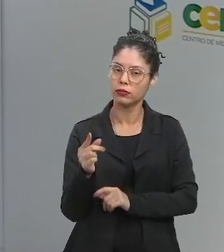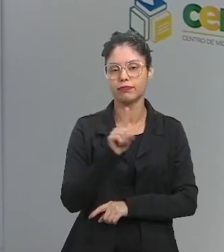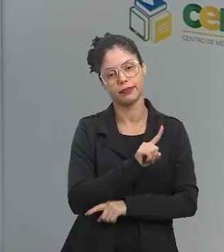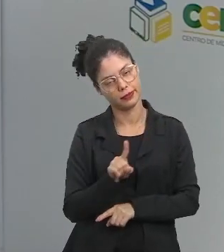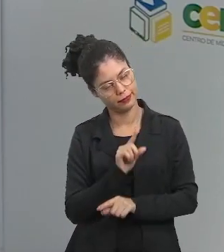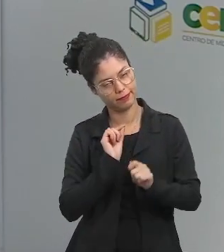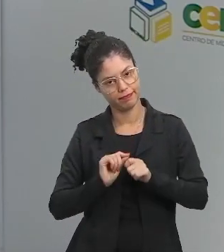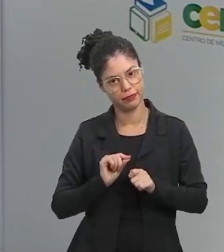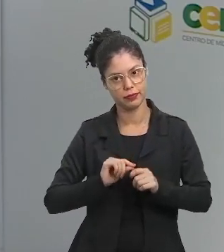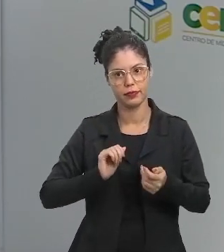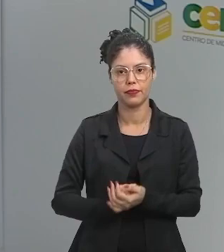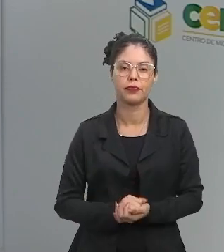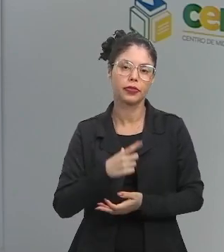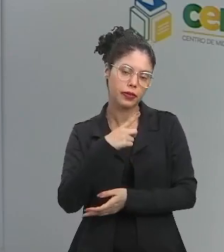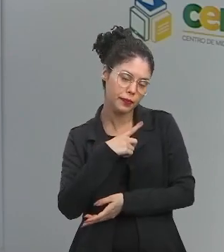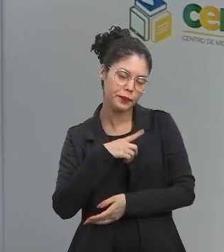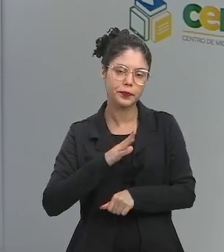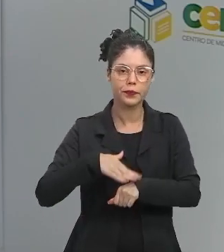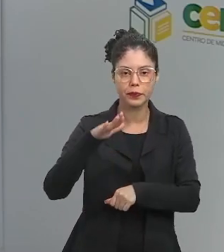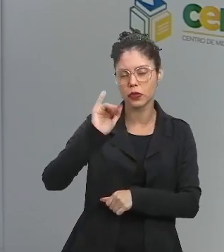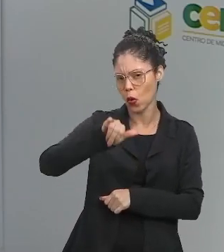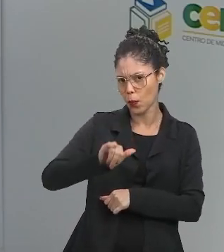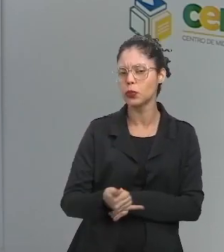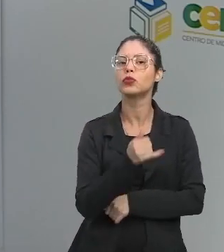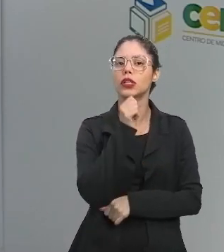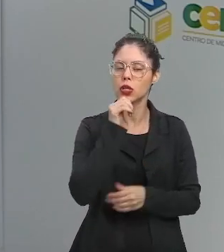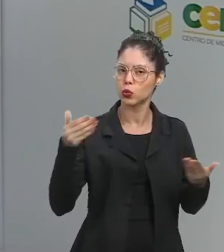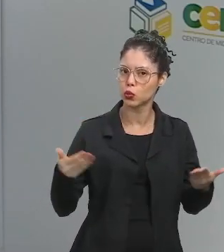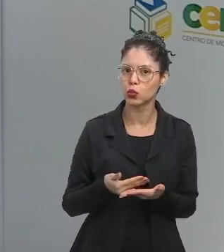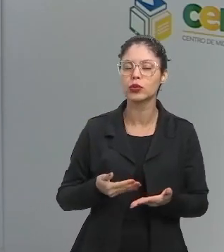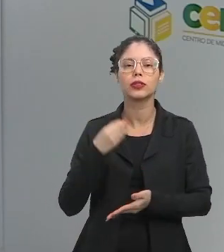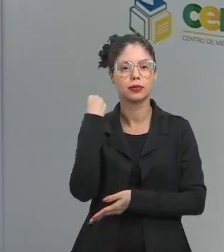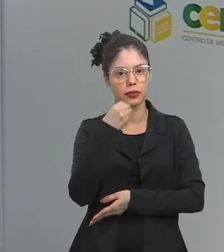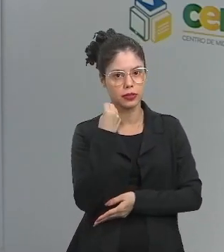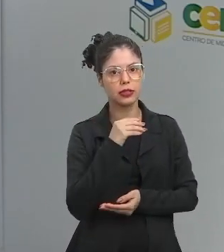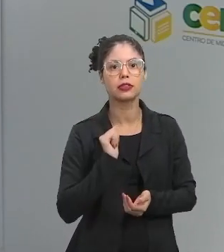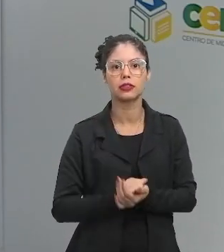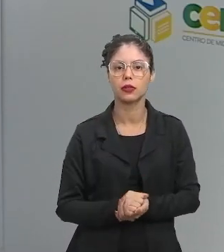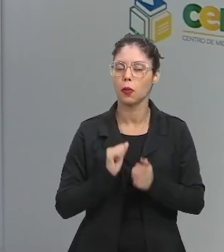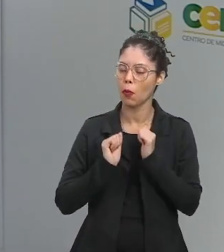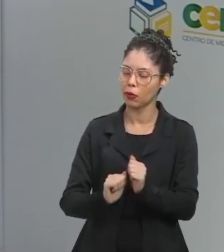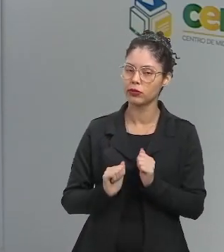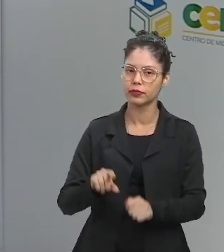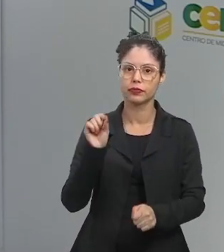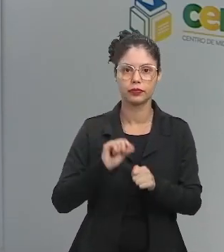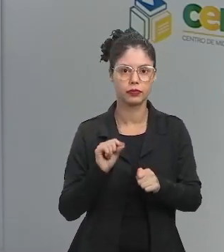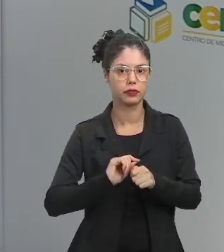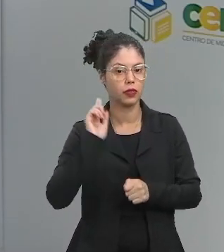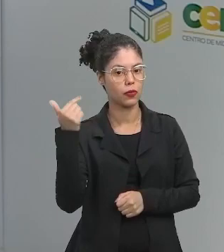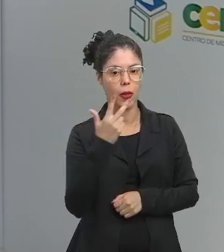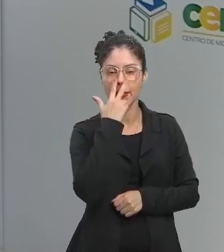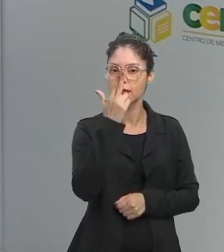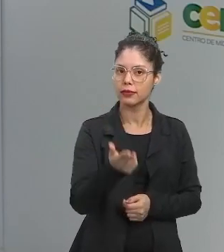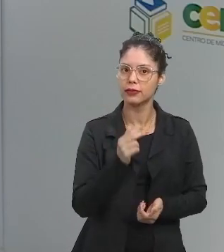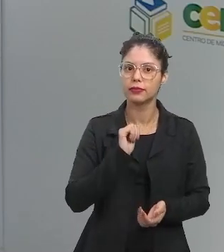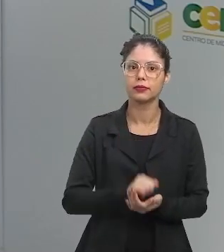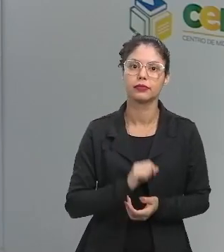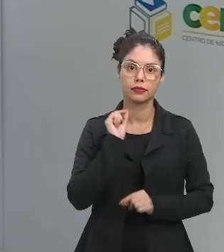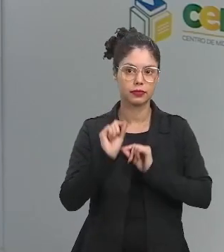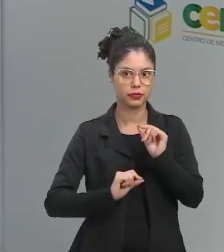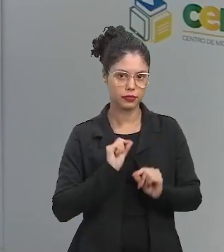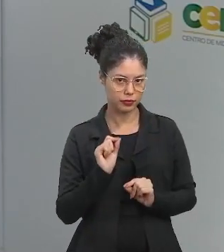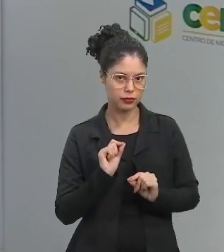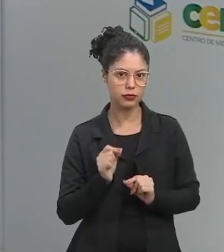e vão ter mais oportunidades ou mais experiência para poder realizar outras parecidas com as que